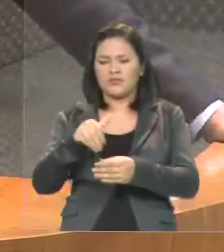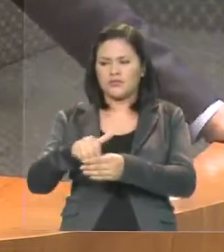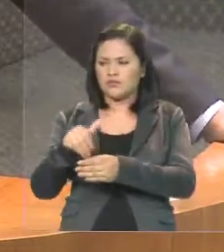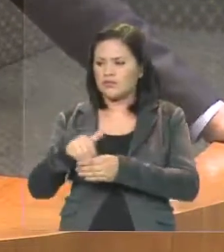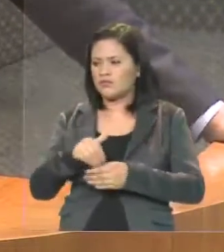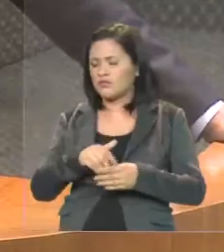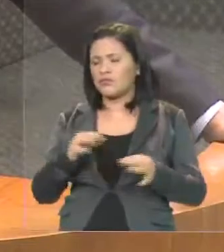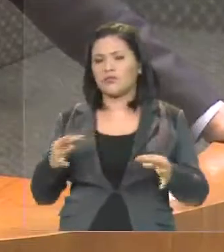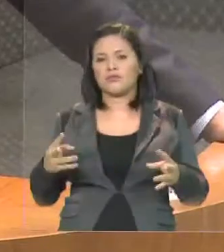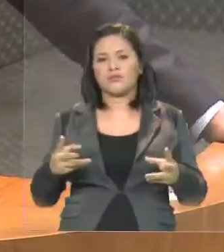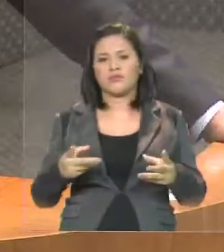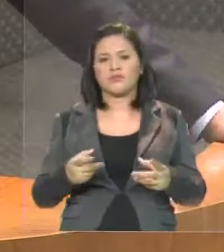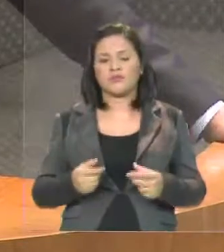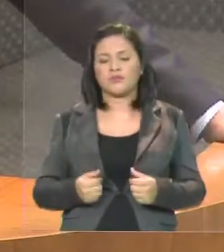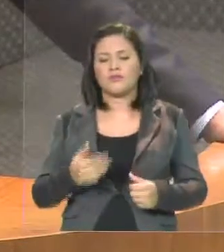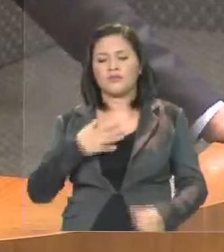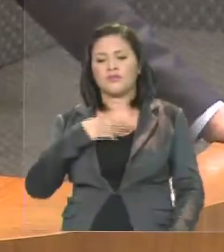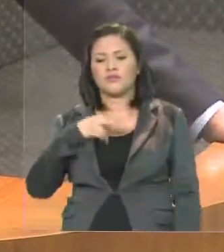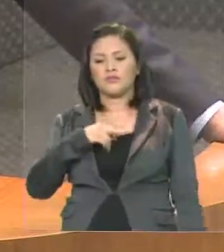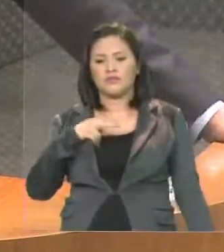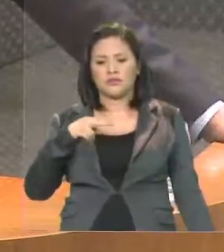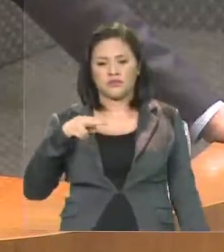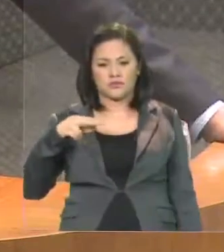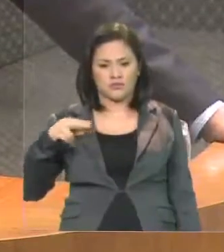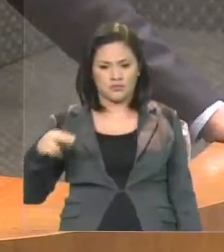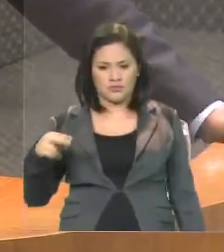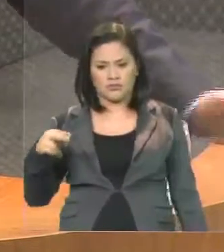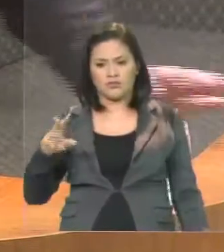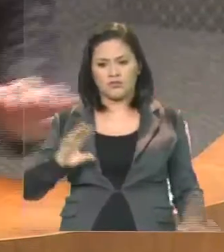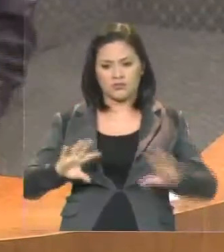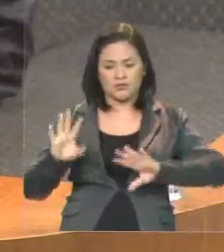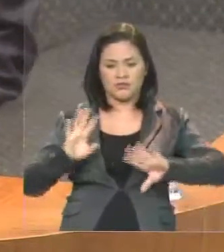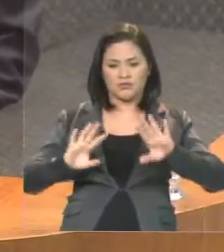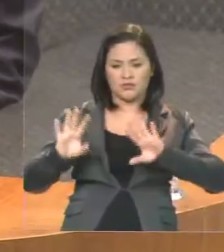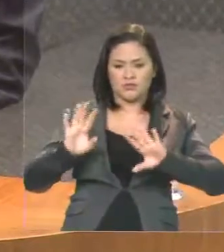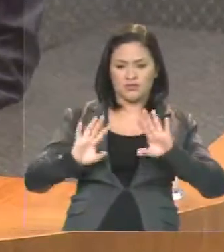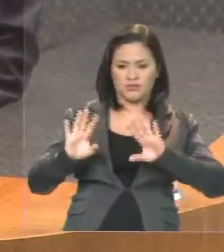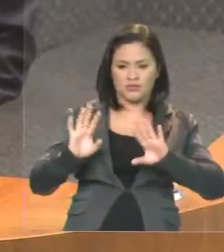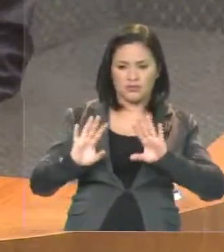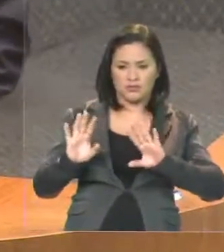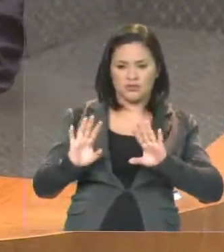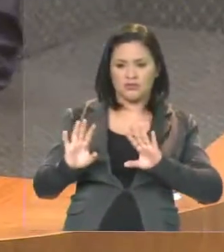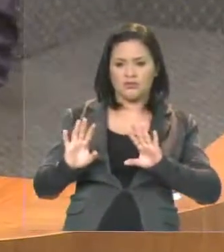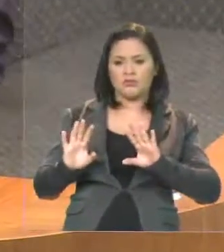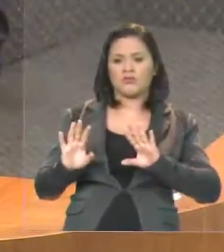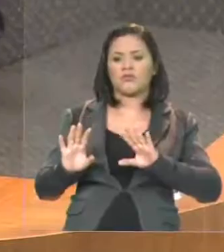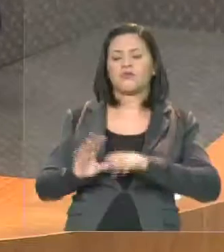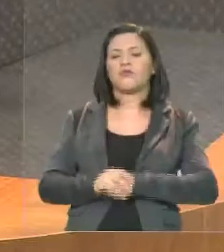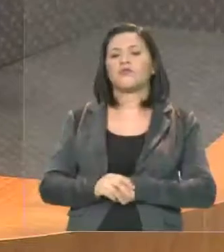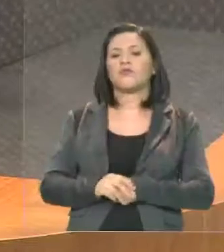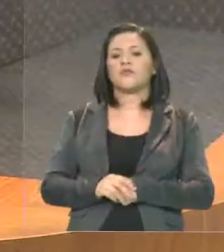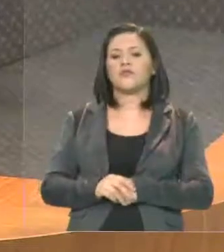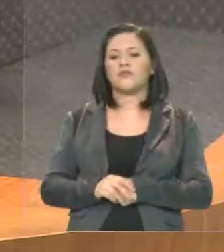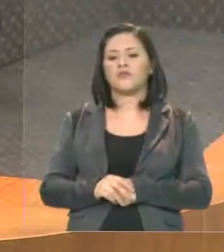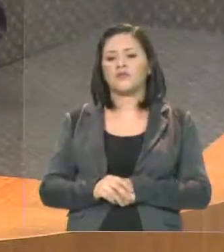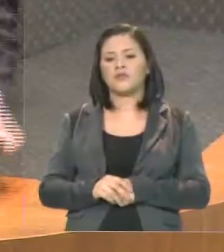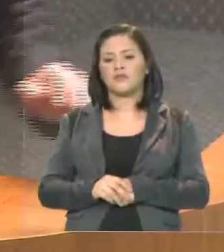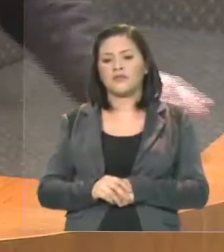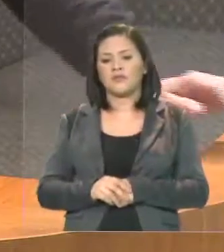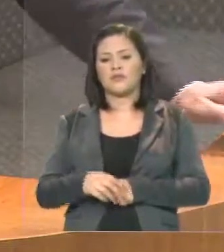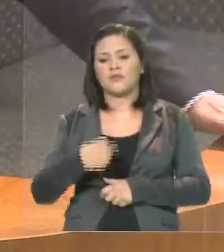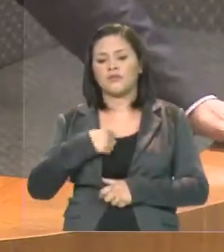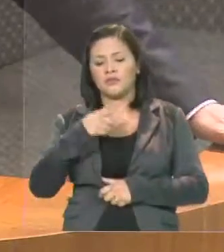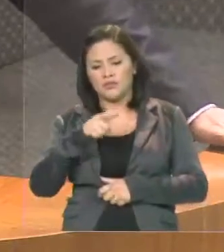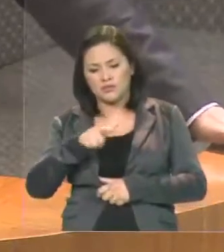em que o meu nome pôde ser zelado para eu não escutar e não ver o que eu vi em Imperatriz, eu